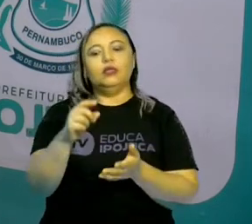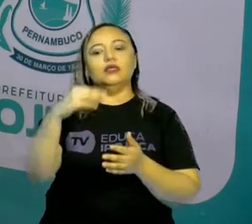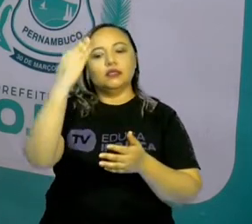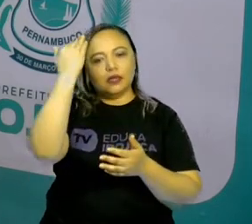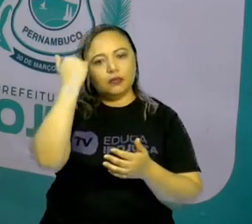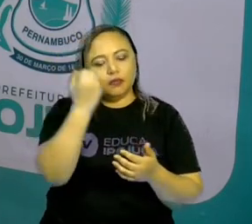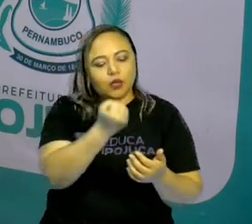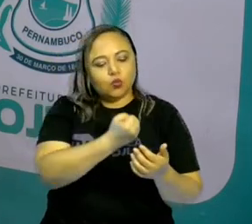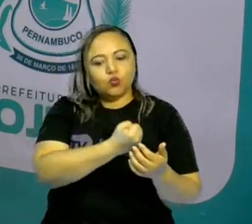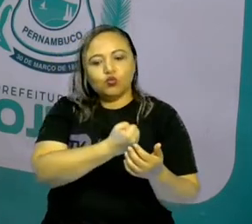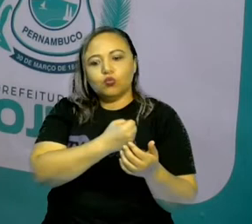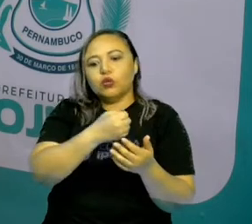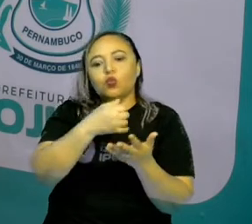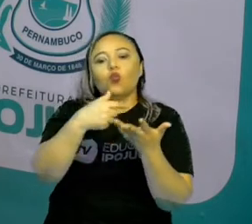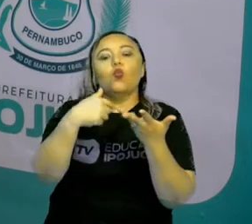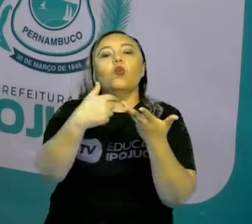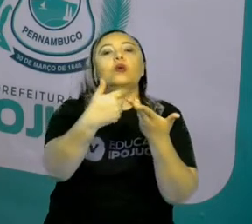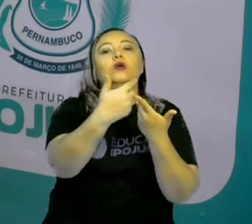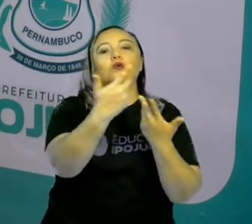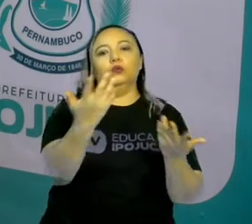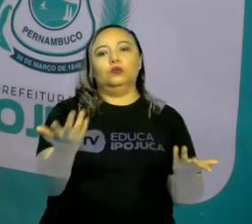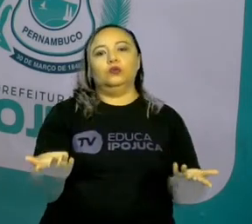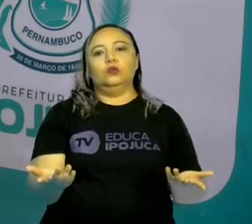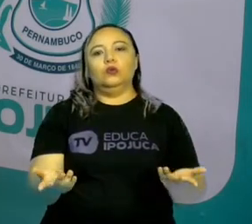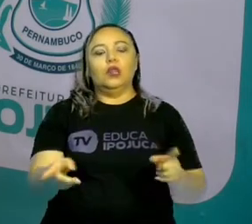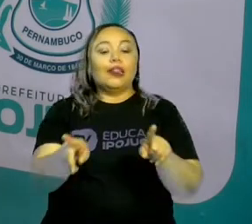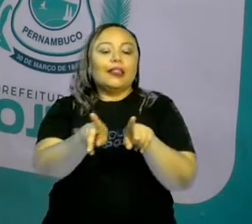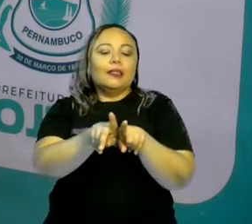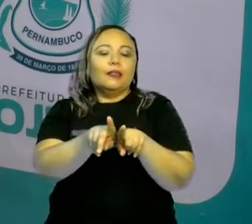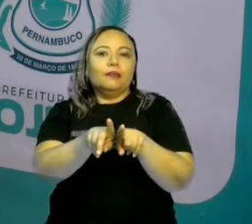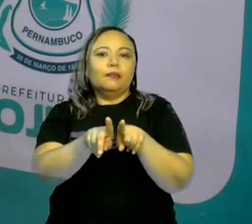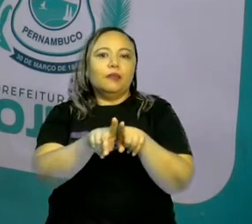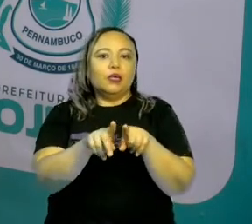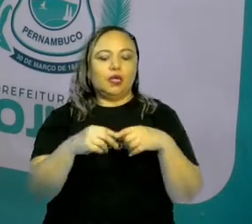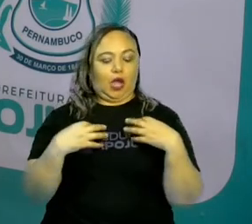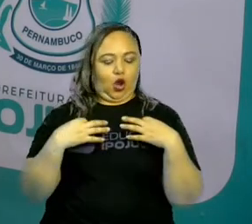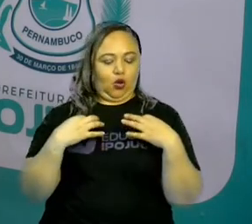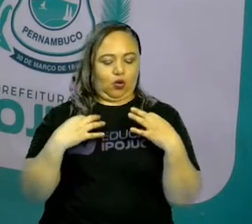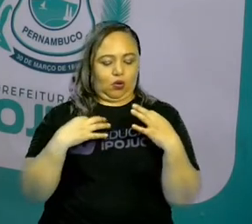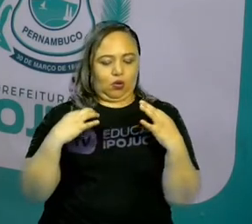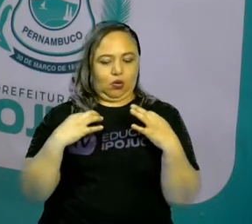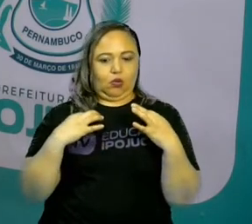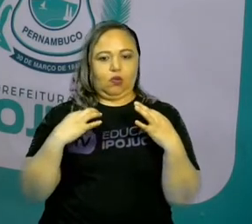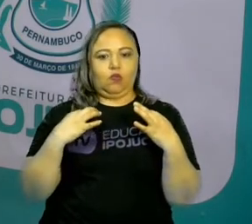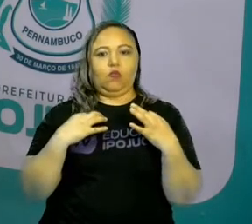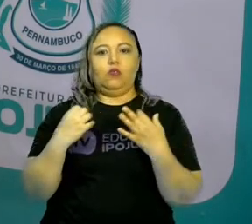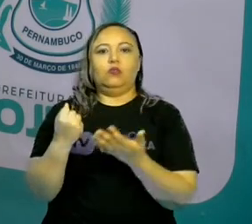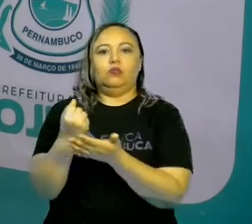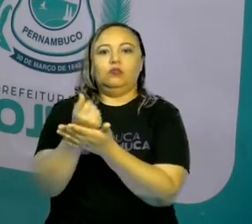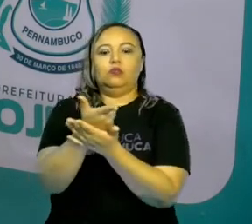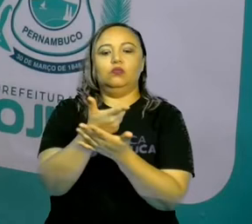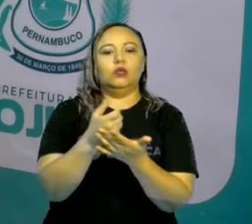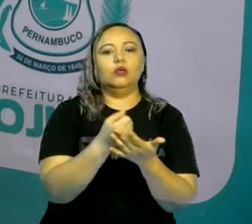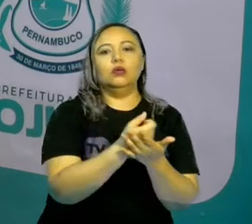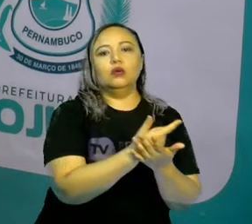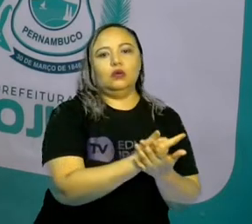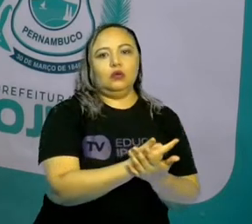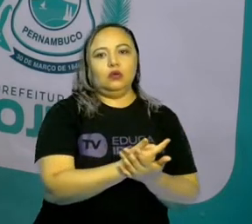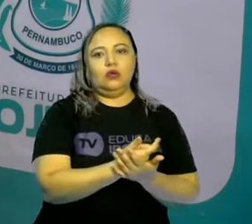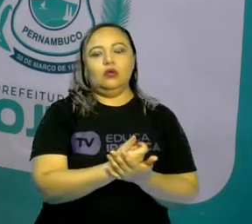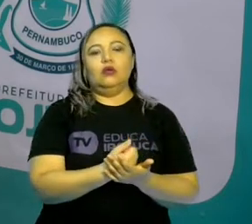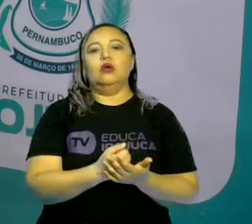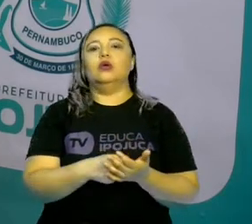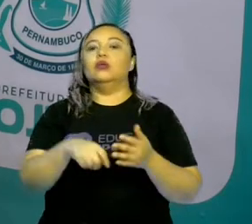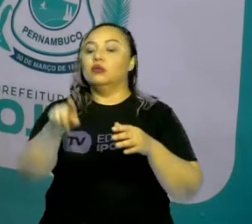número para poder... O vendedor vai perguntar, e qual é o seu número? Qual é o número da sua calça? E você tem que ter